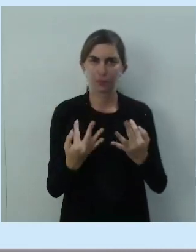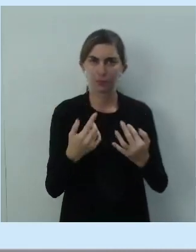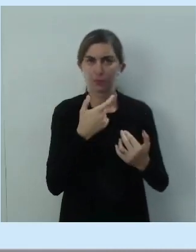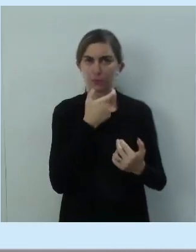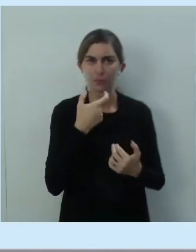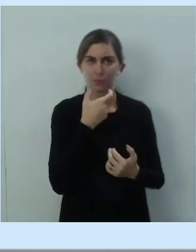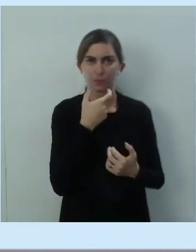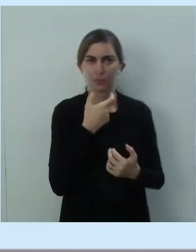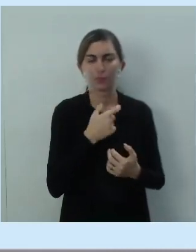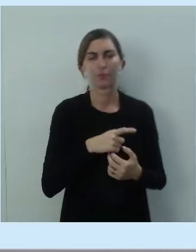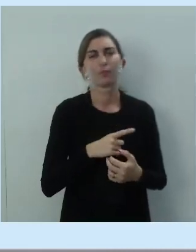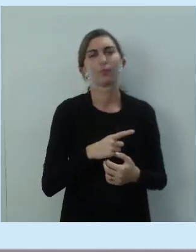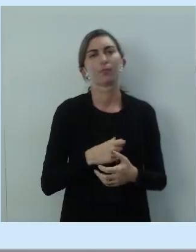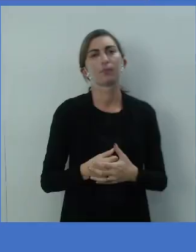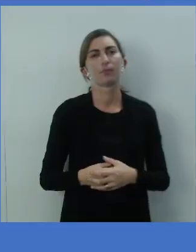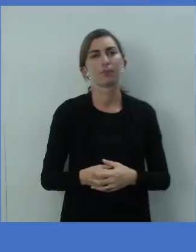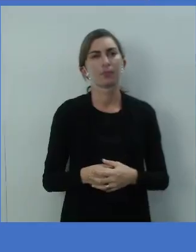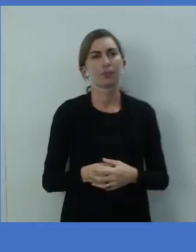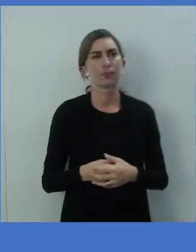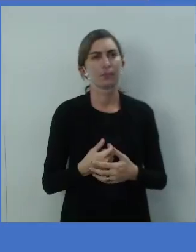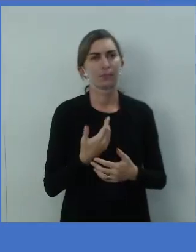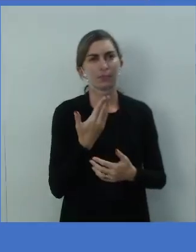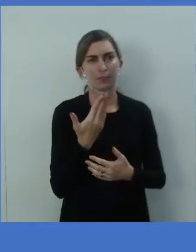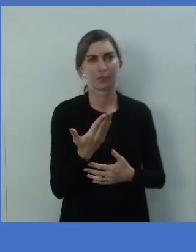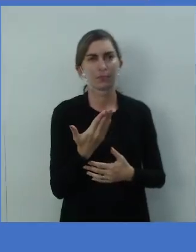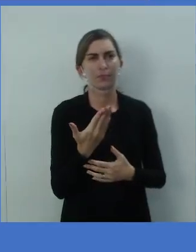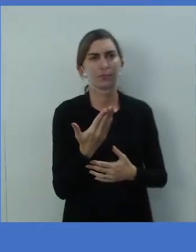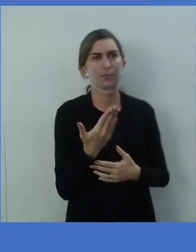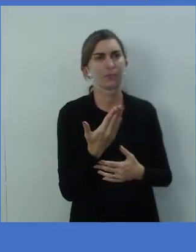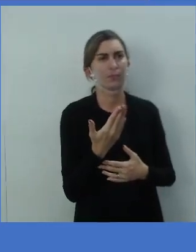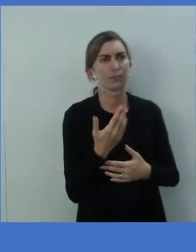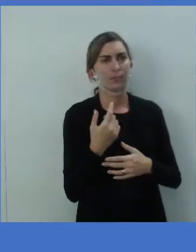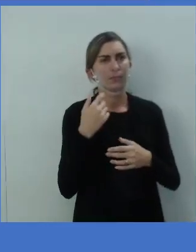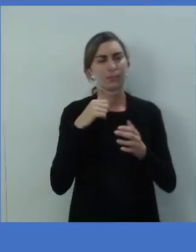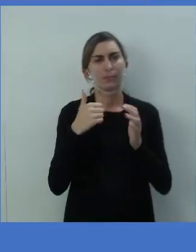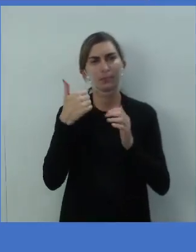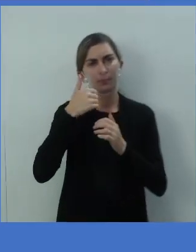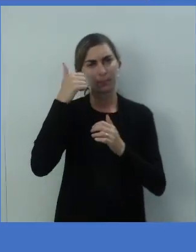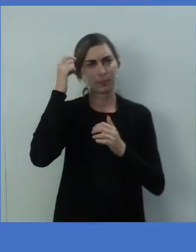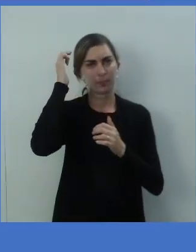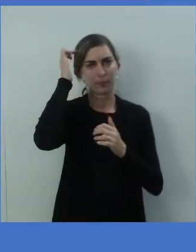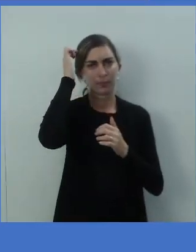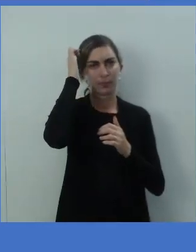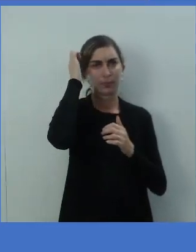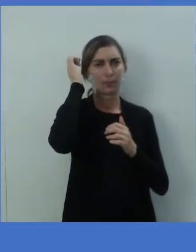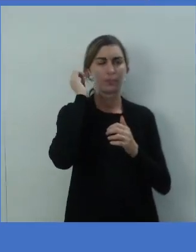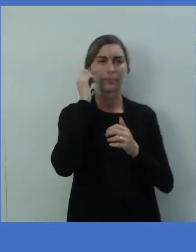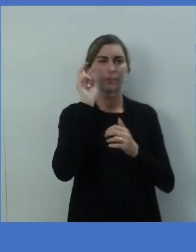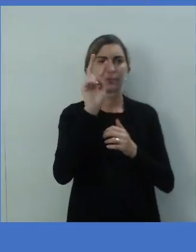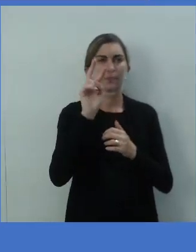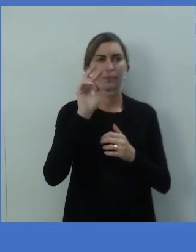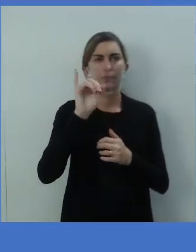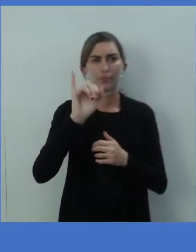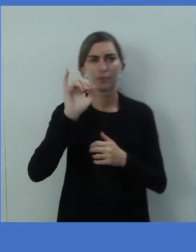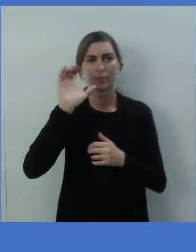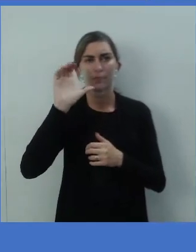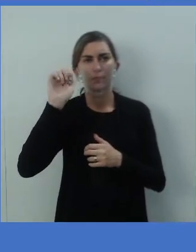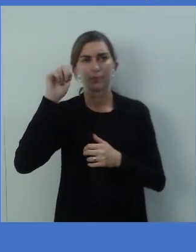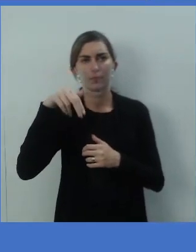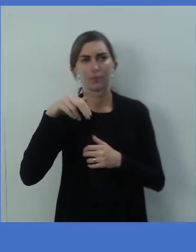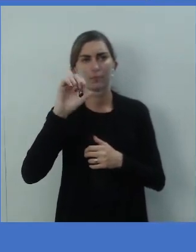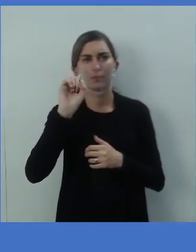e para Could. A gente tem aí a primeira sinalização, né? I can speak